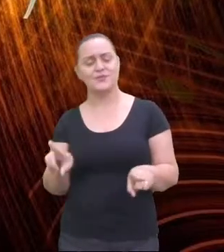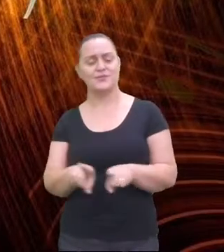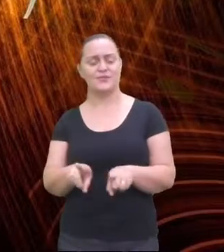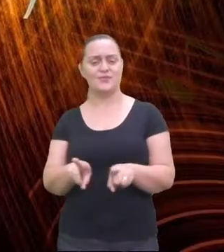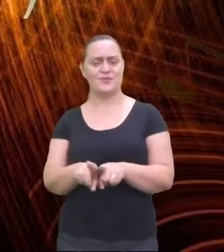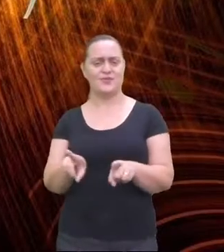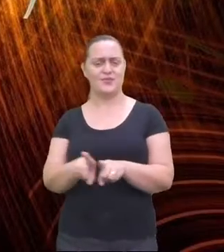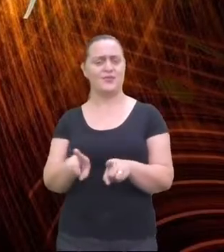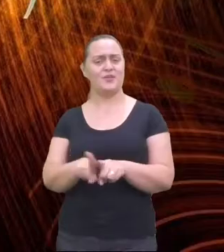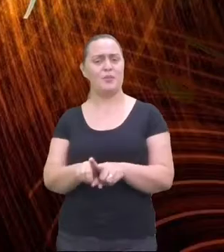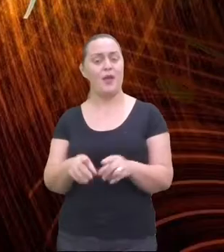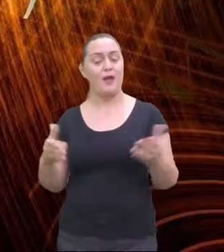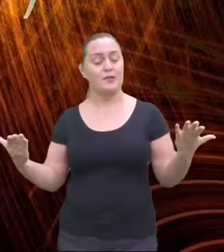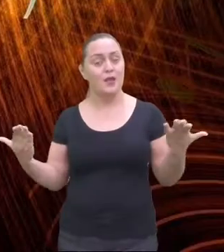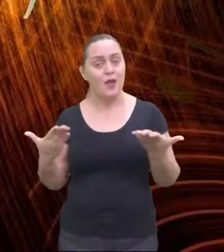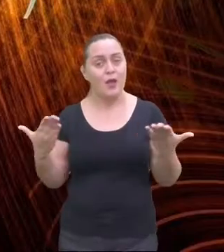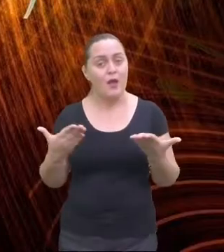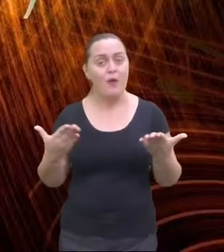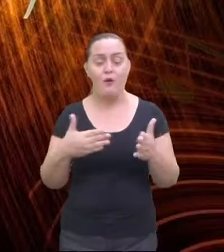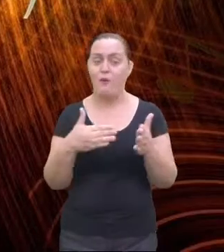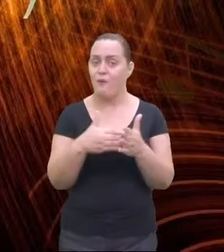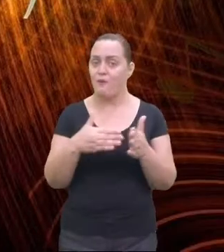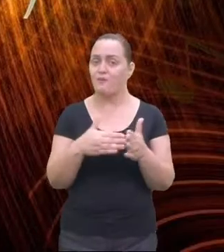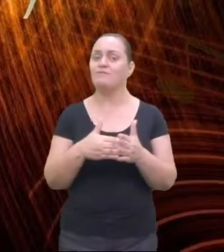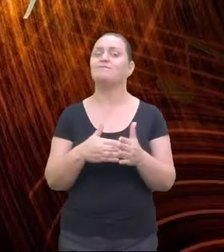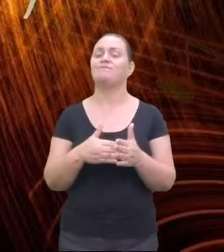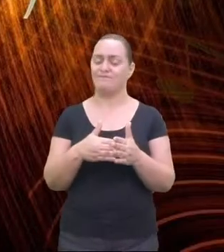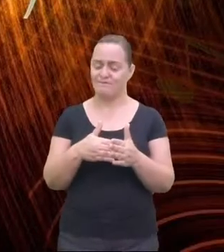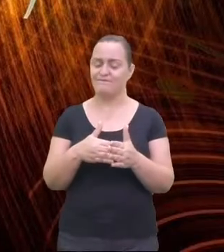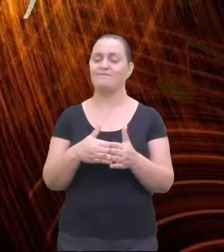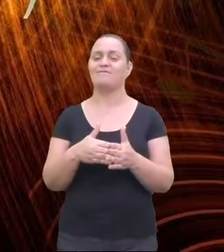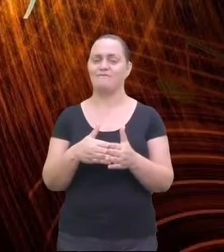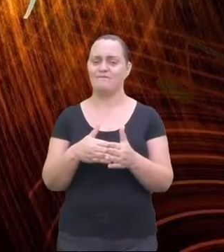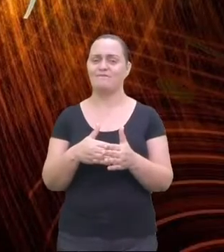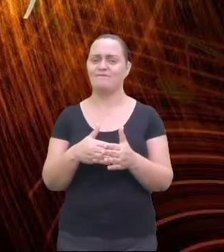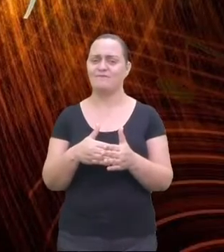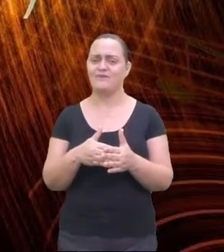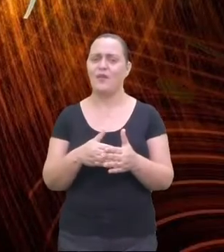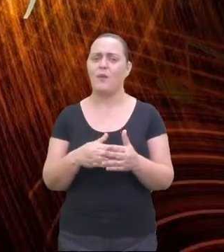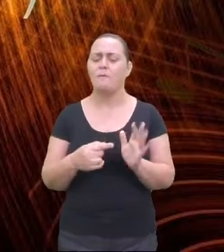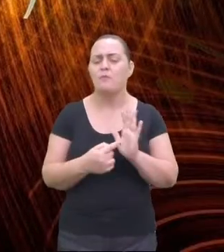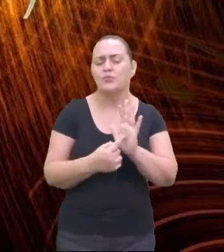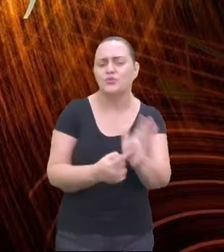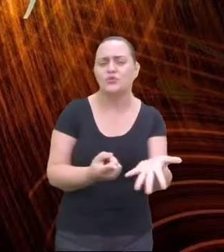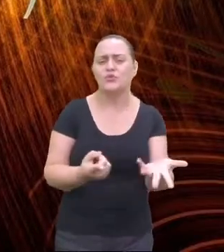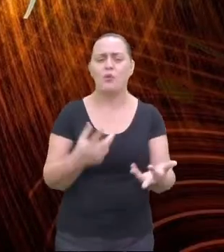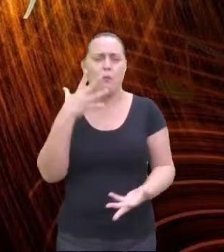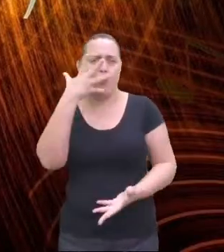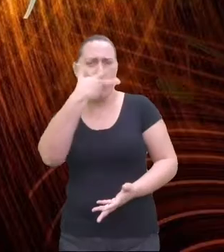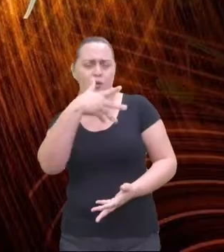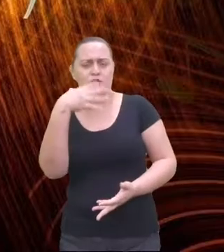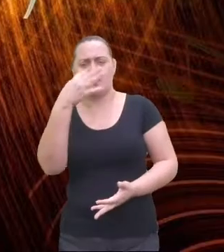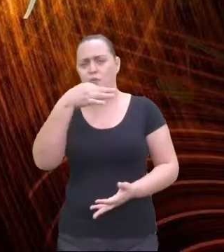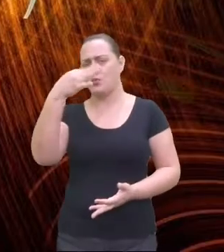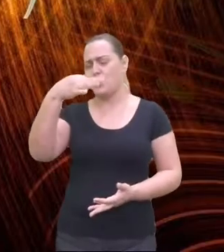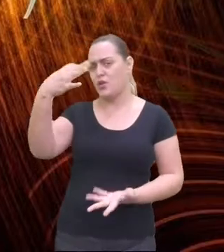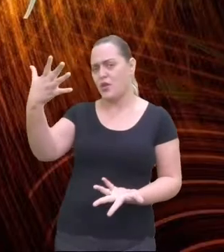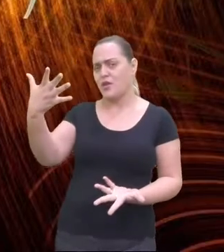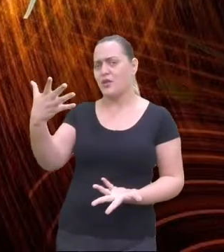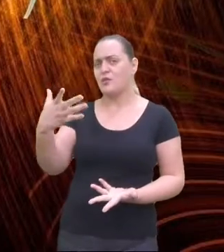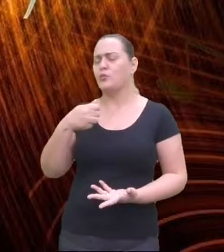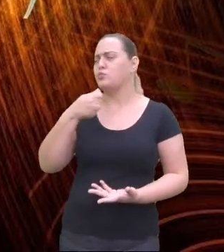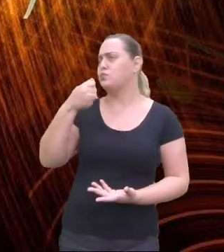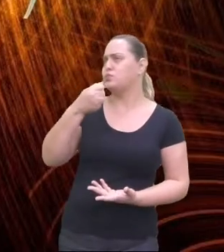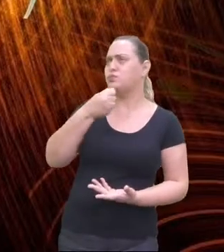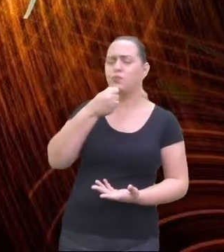estão aí ainda hoje para poder nos prestigiar com a sua linda voz, sua linda melodia. No entanto, o